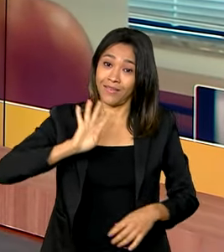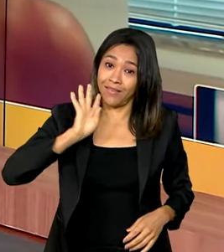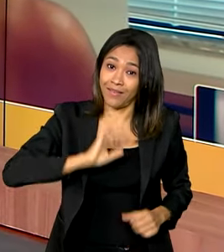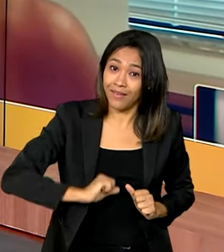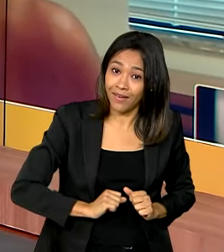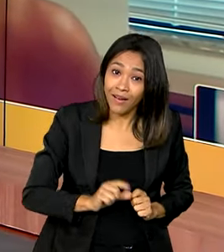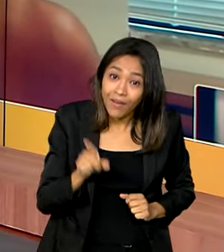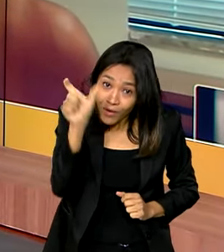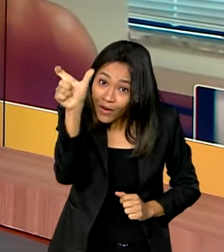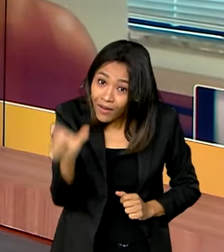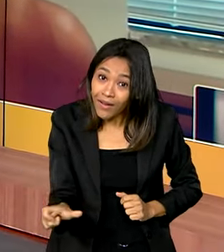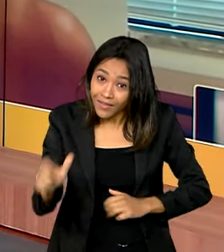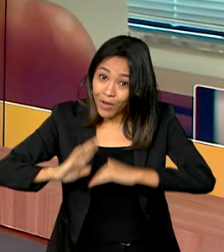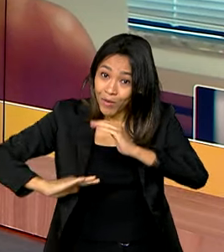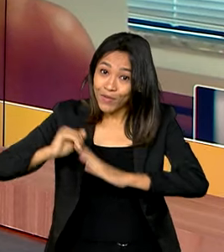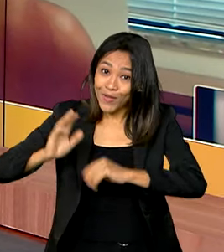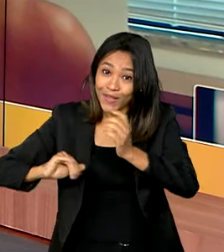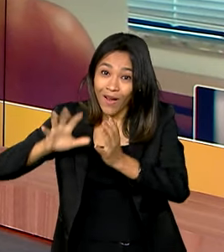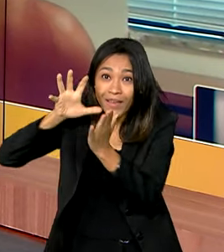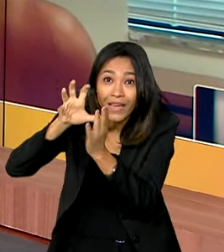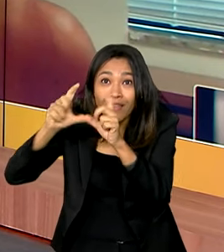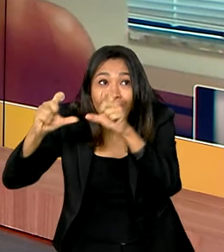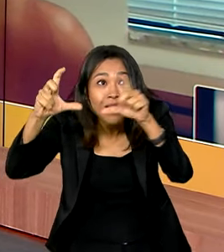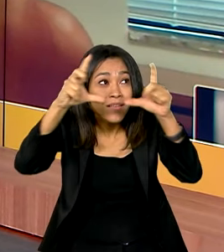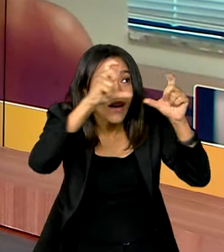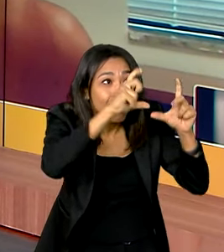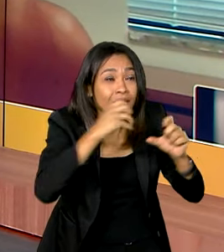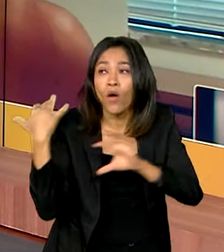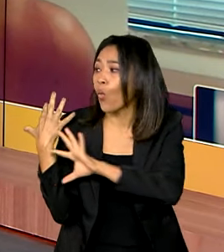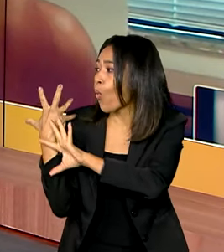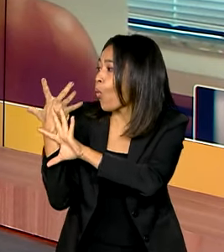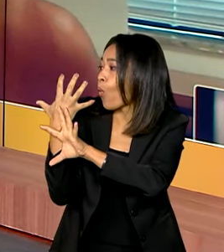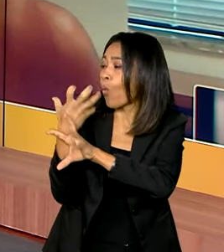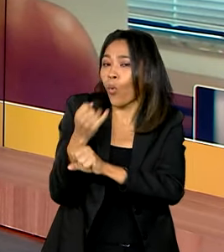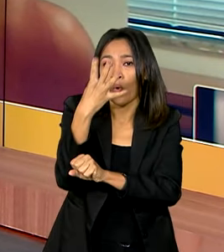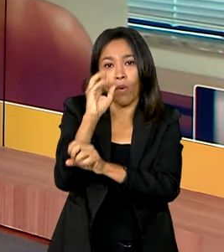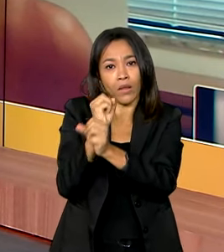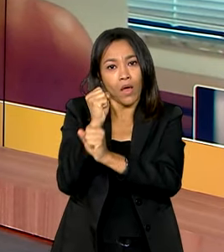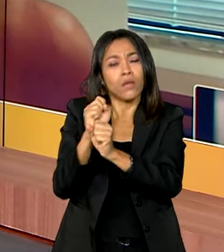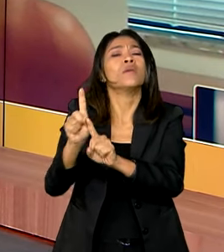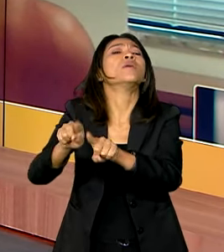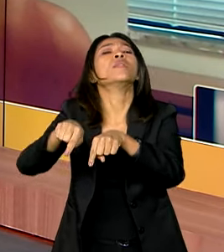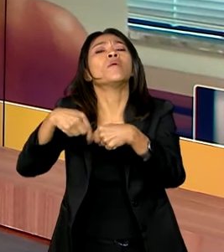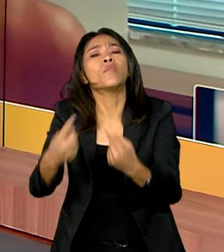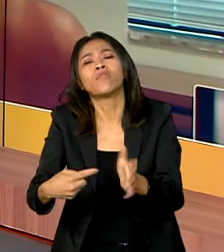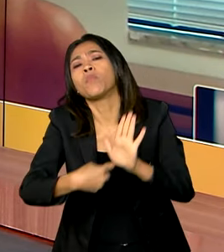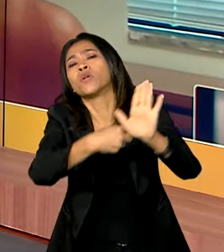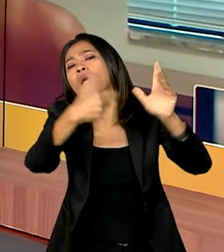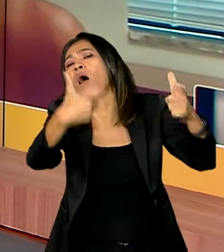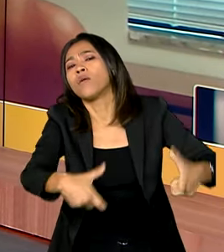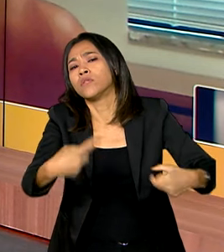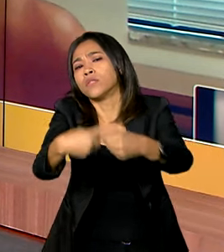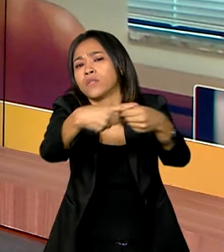de vocês que fez todos esses registros, que maravilha. E essa exposição, depois, ela vai para quais cidades?